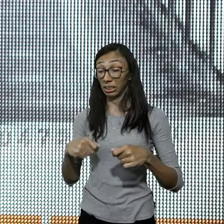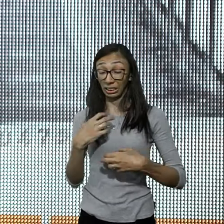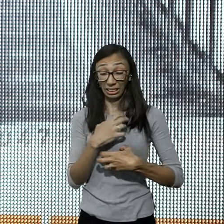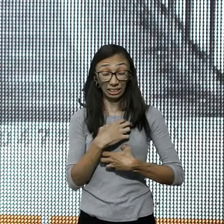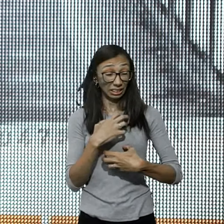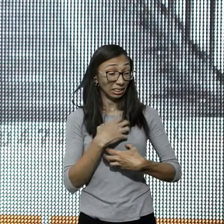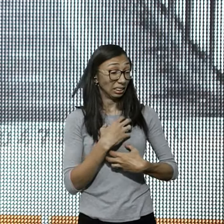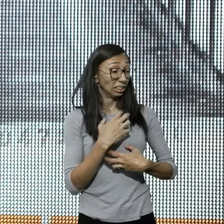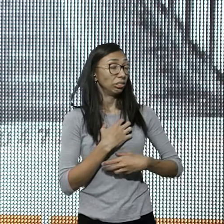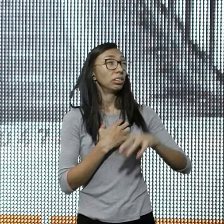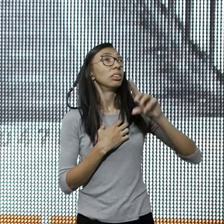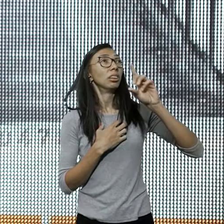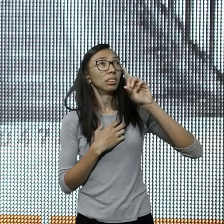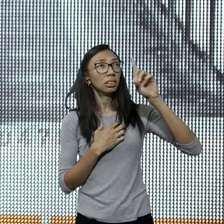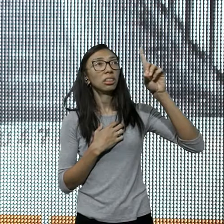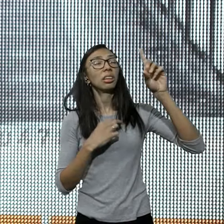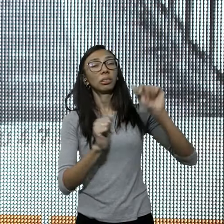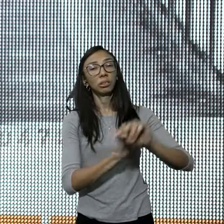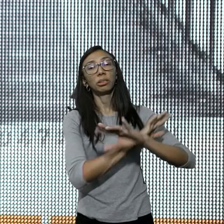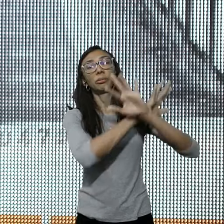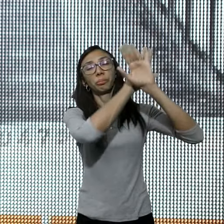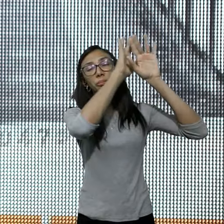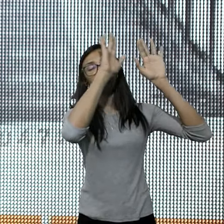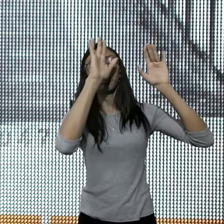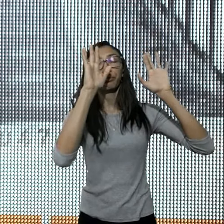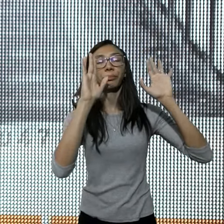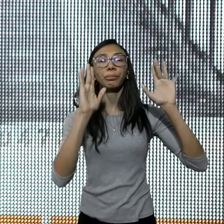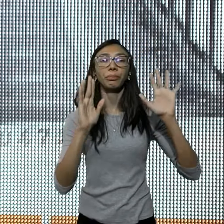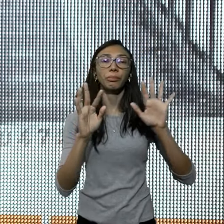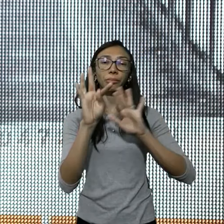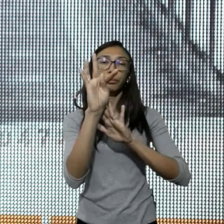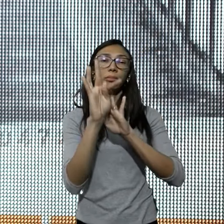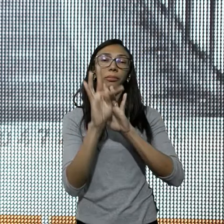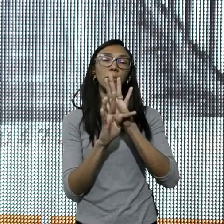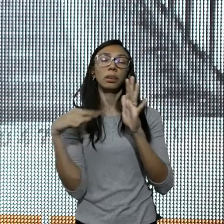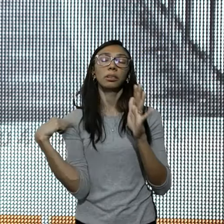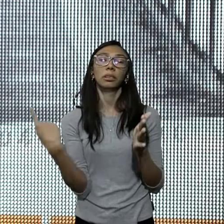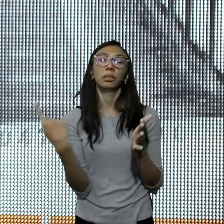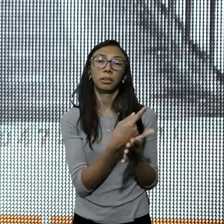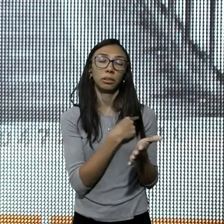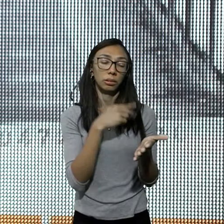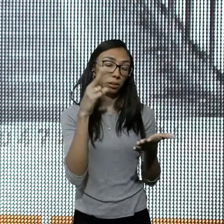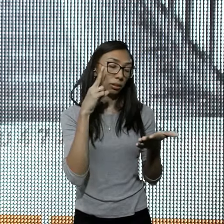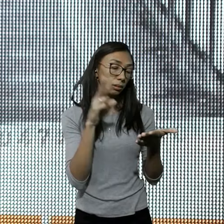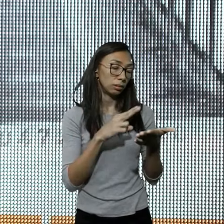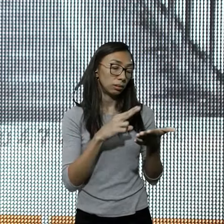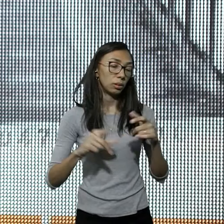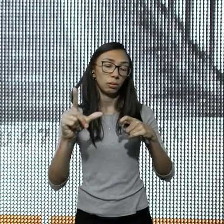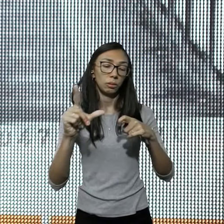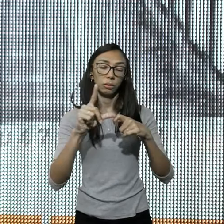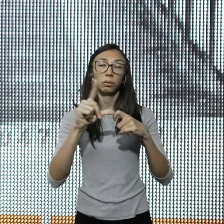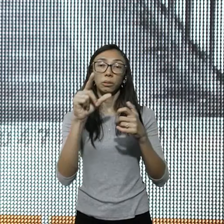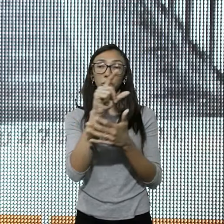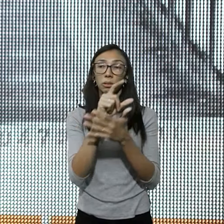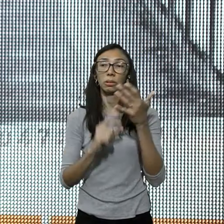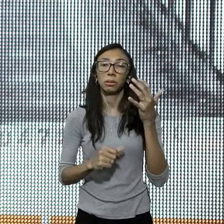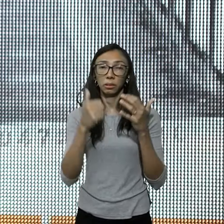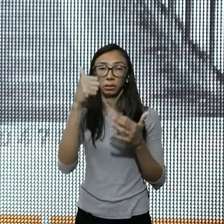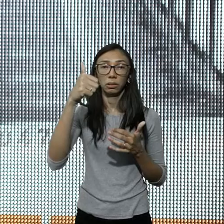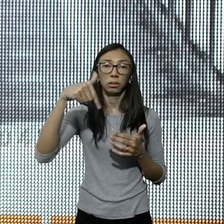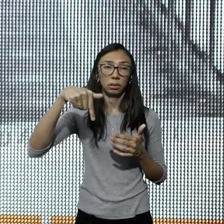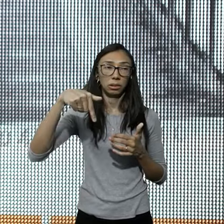viver para a glória dele, como a Bíblia nos diz, nesse texto, que nós lemos, de Lucas 17, esse homem recebeu,